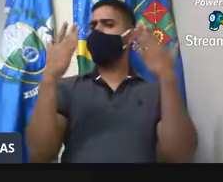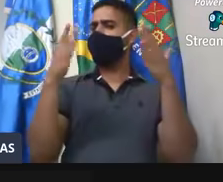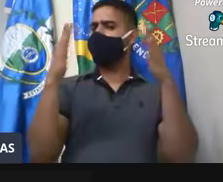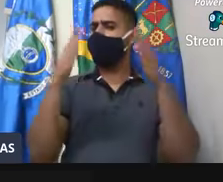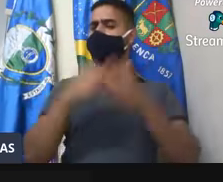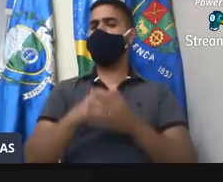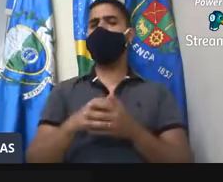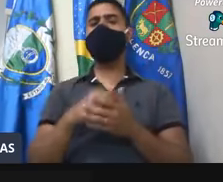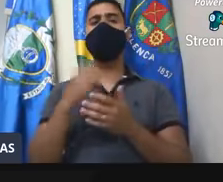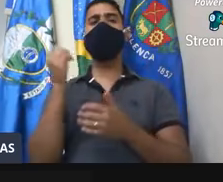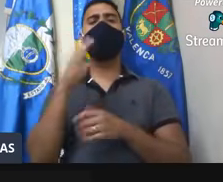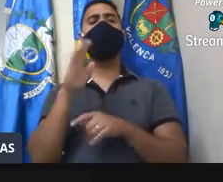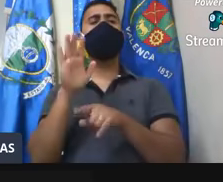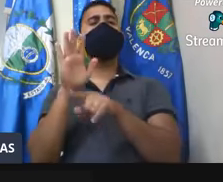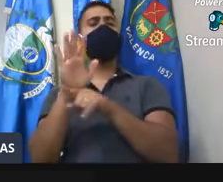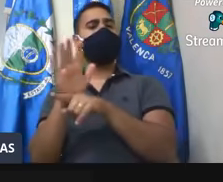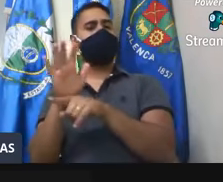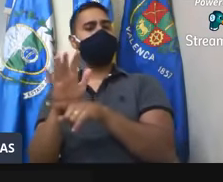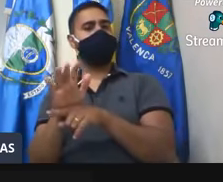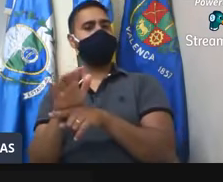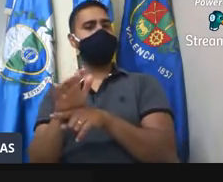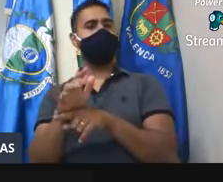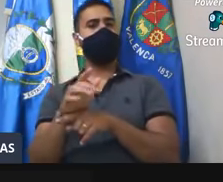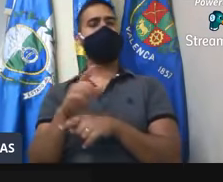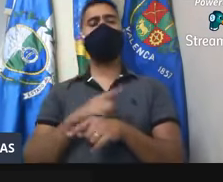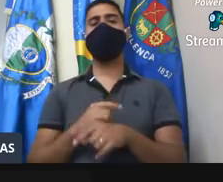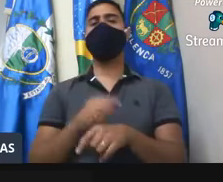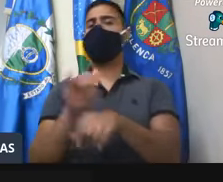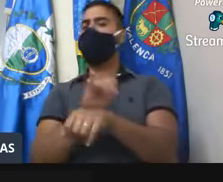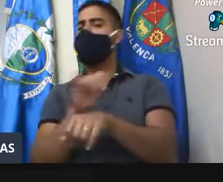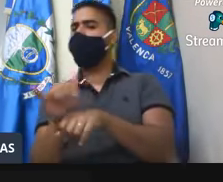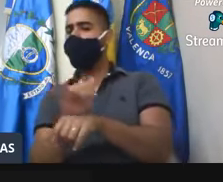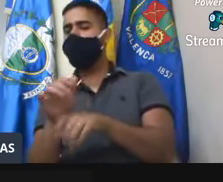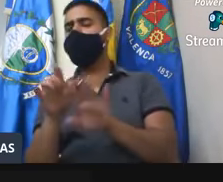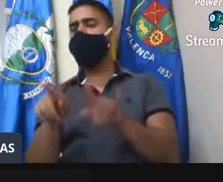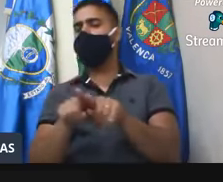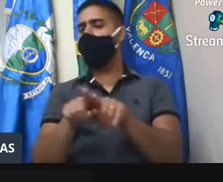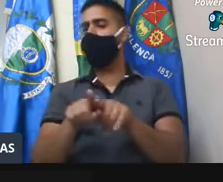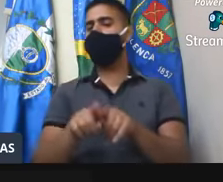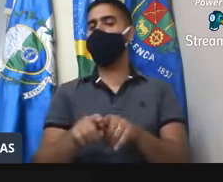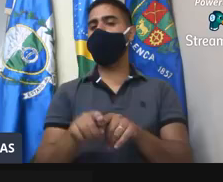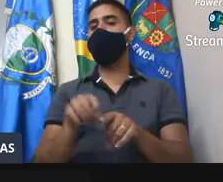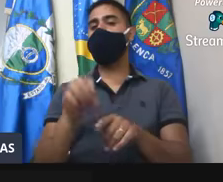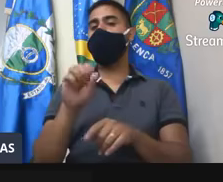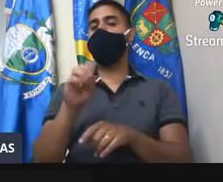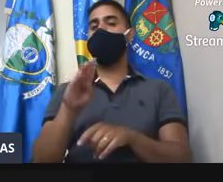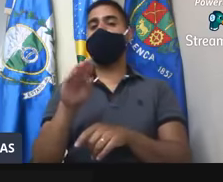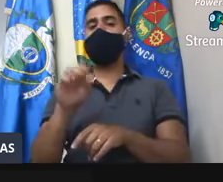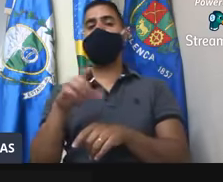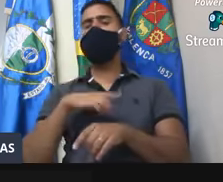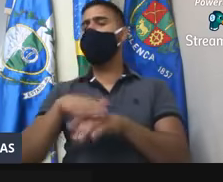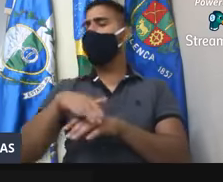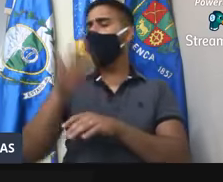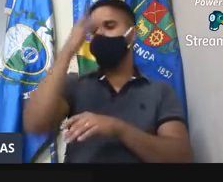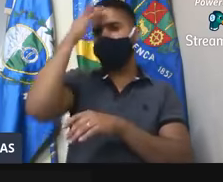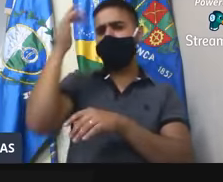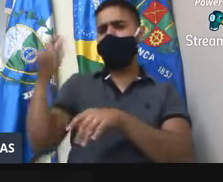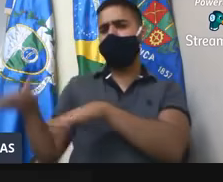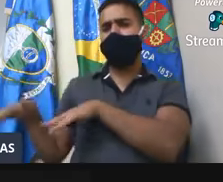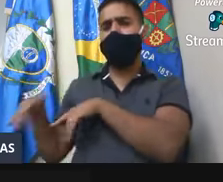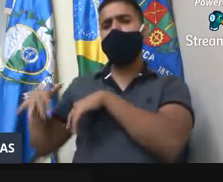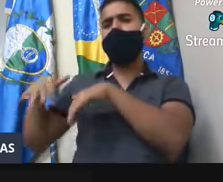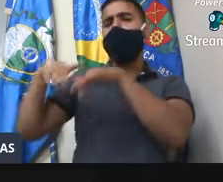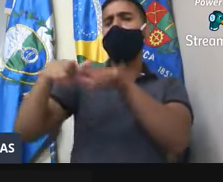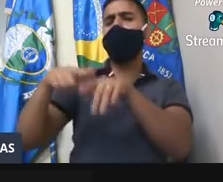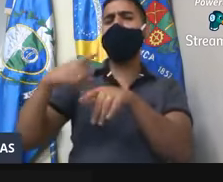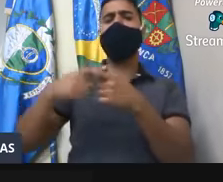nova colaboradora do Bairro, do Estratégia de Saúde do Bairro da Biquinha, que é o UBS que mais atende em Valença, porque a